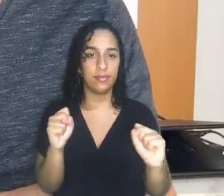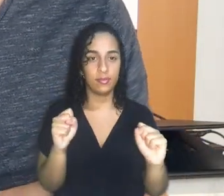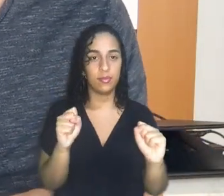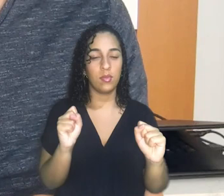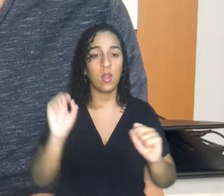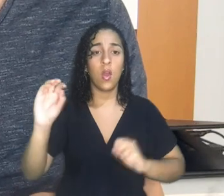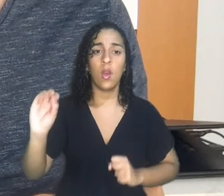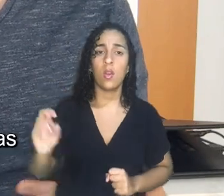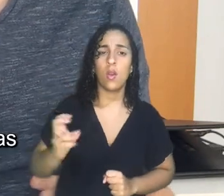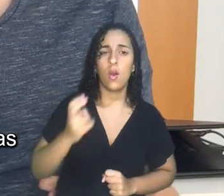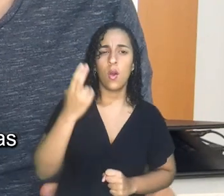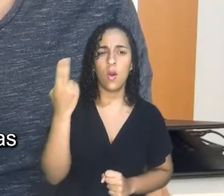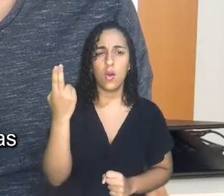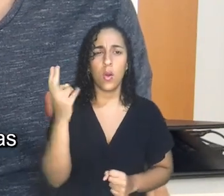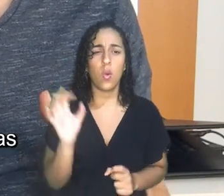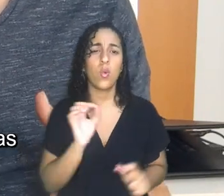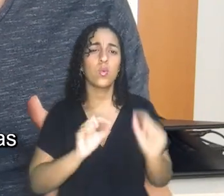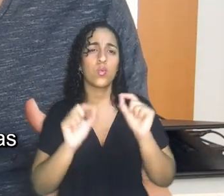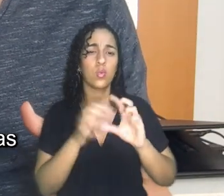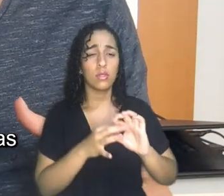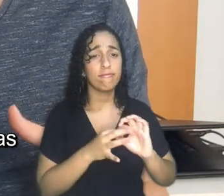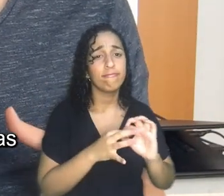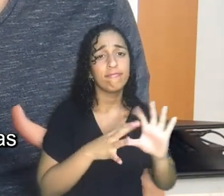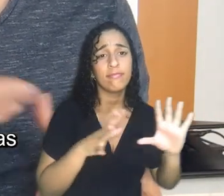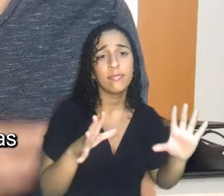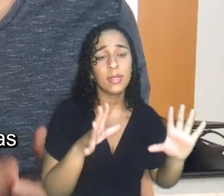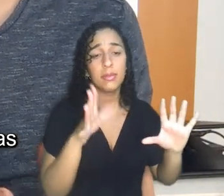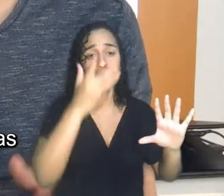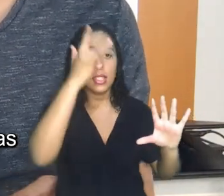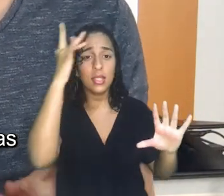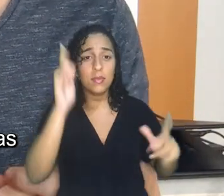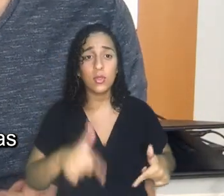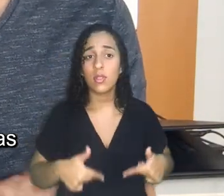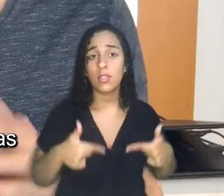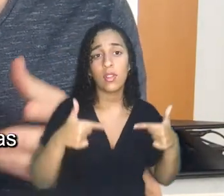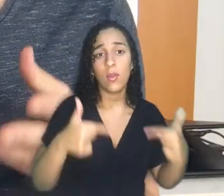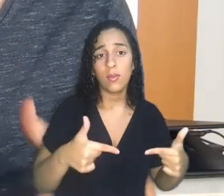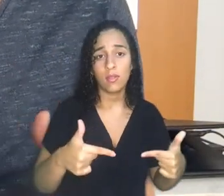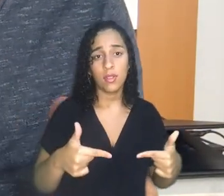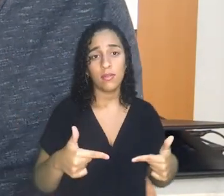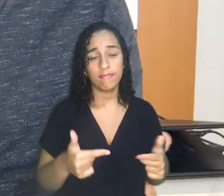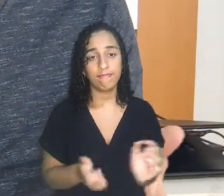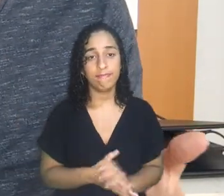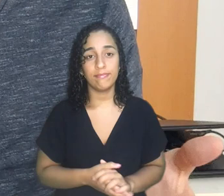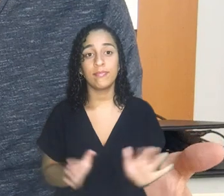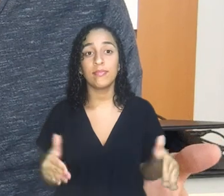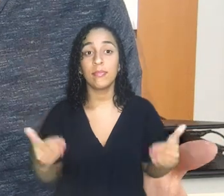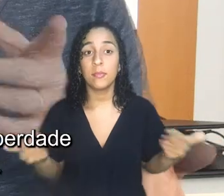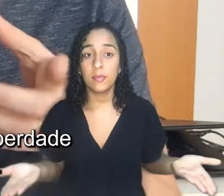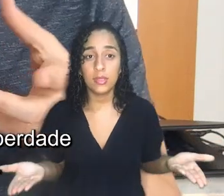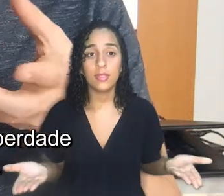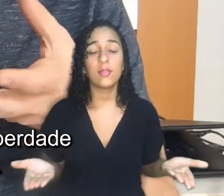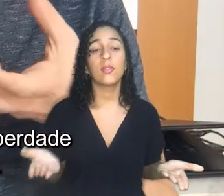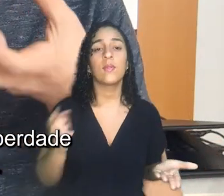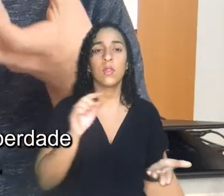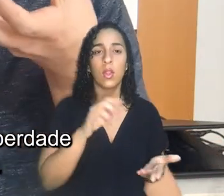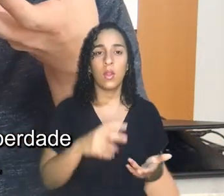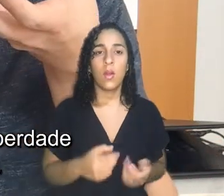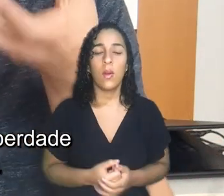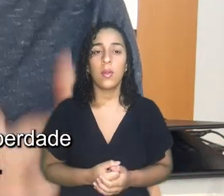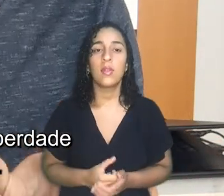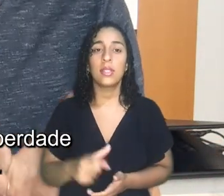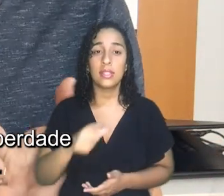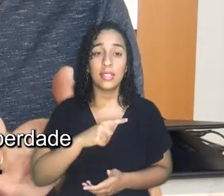escravidão dessa forma. Ou, minimamente, a libertação das pessoas que lutaram nas tropas portuguesas, que também era uma possibilidade. Então, aqui está se